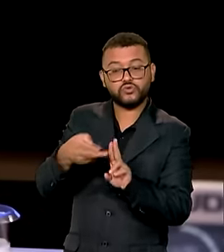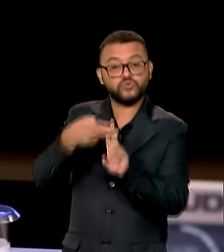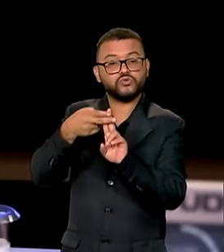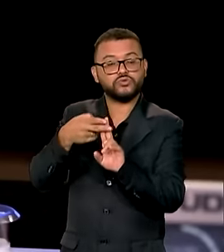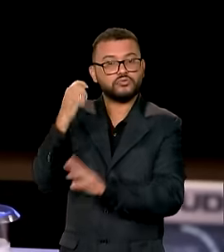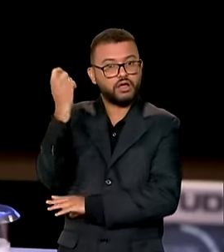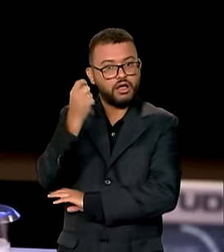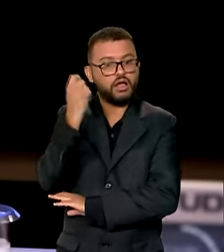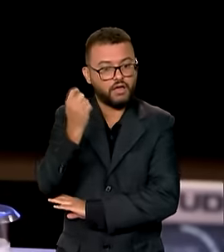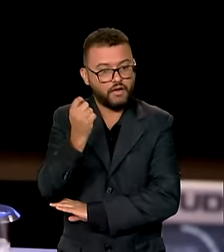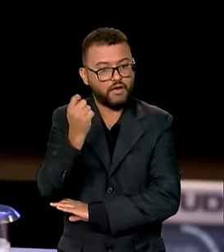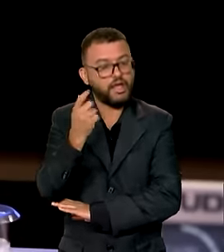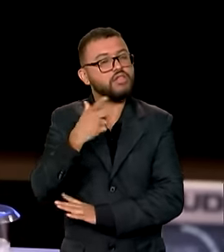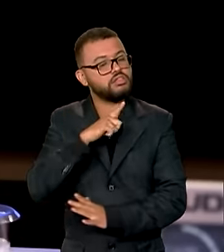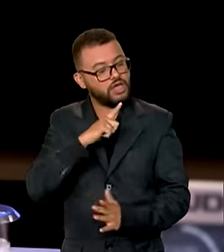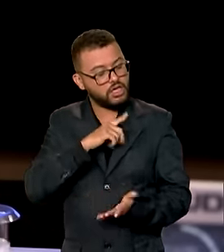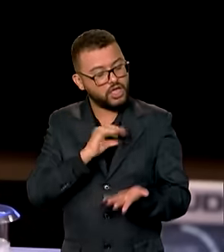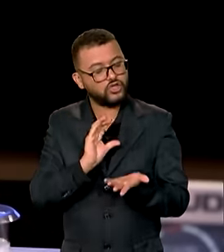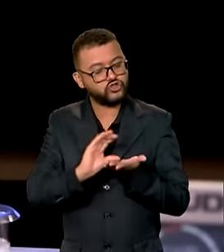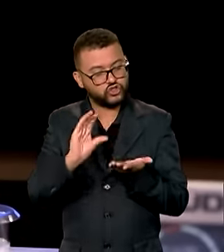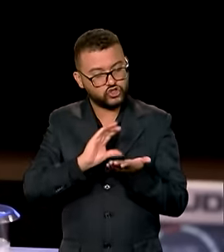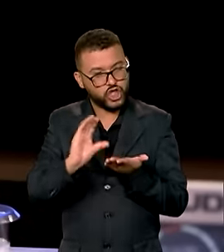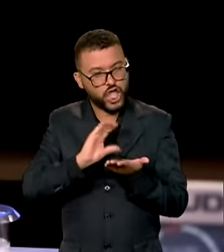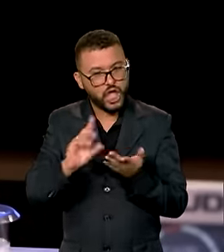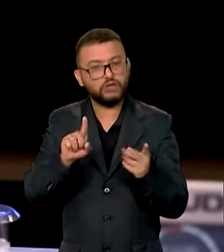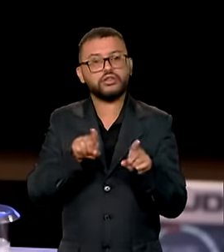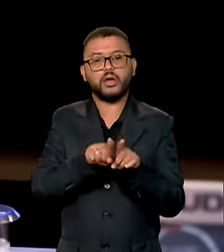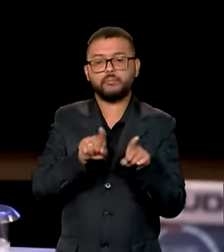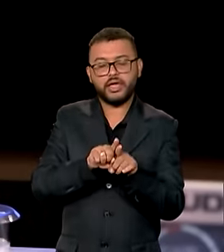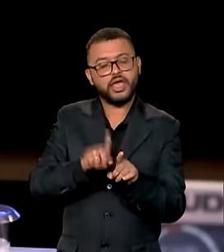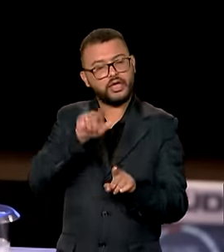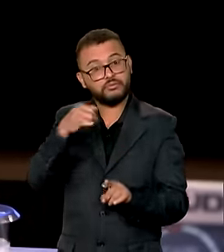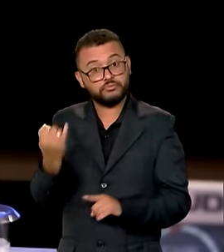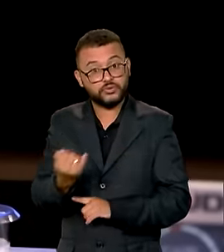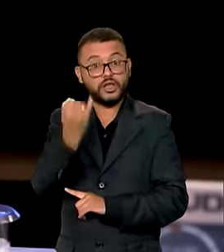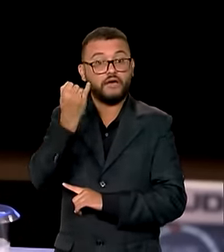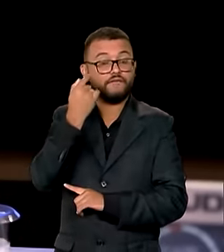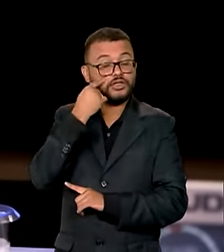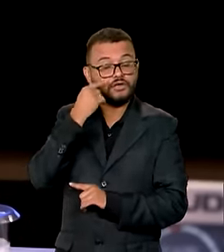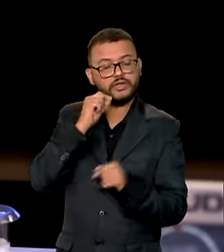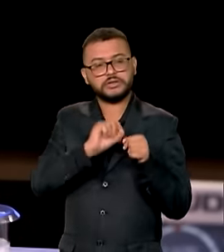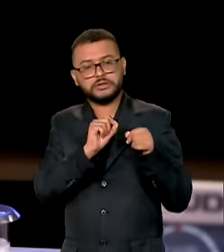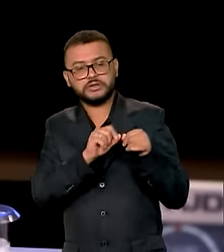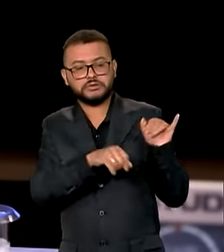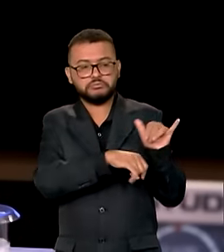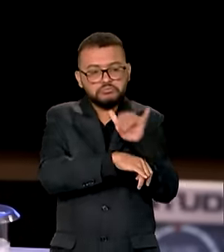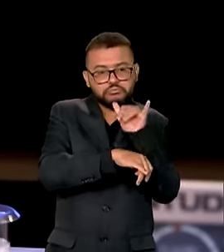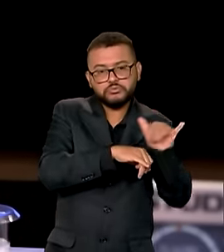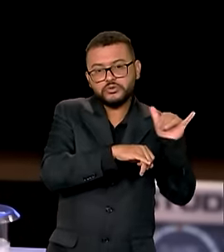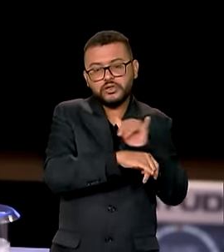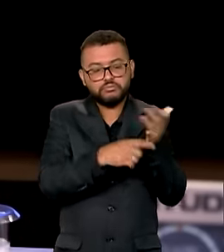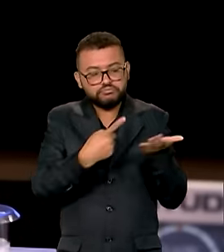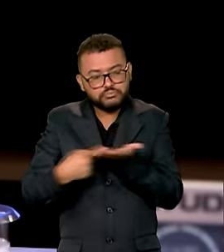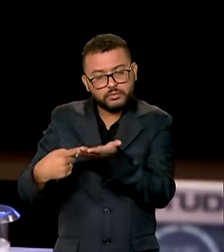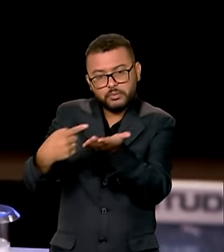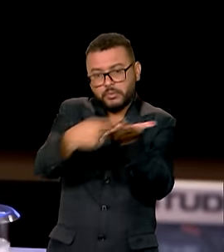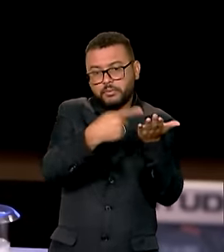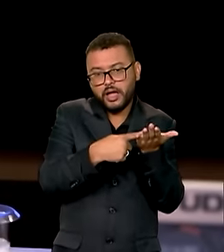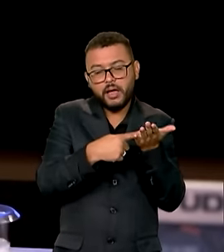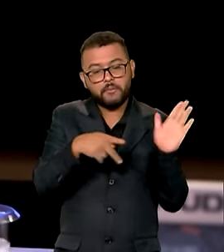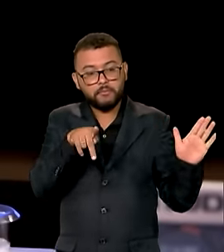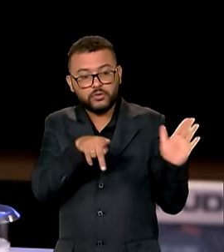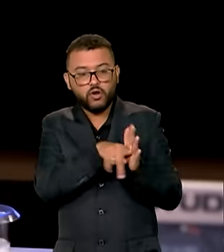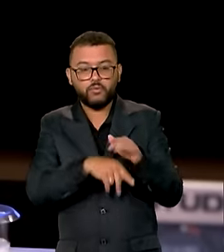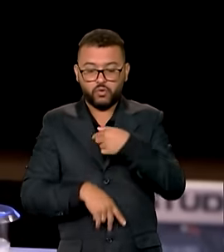do Sul. Além de recursos financeiros, é importante frisar que tudo tem sido feito de forma combinada com